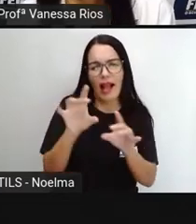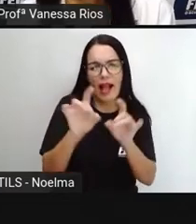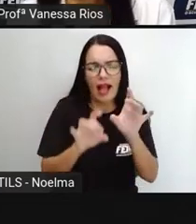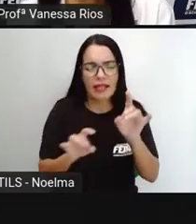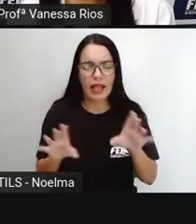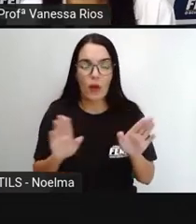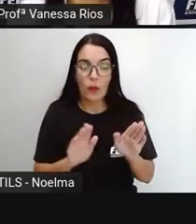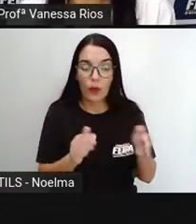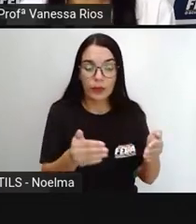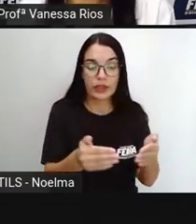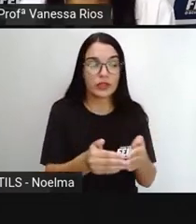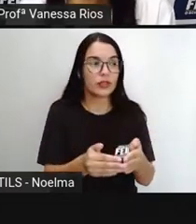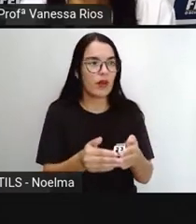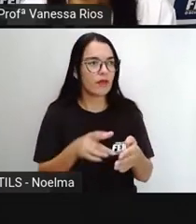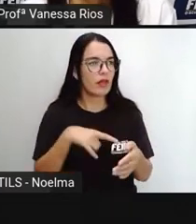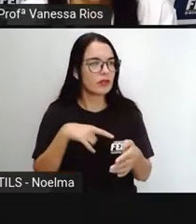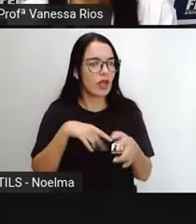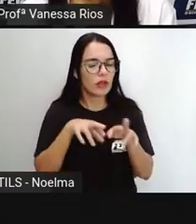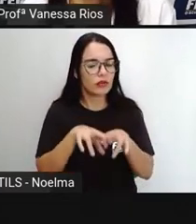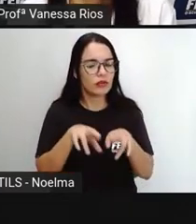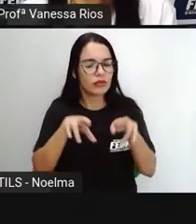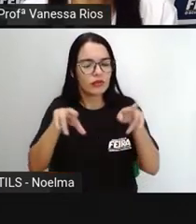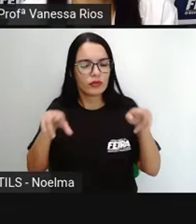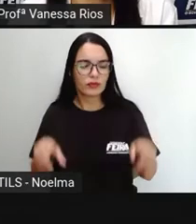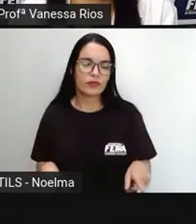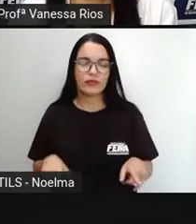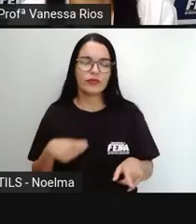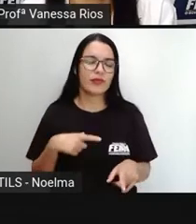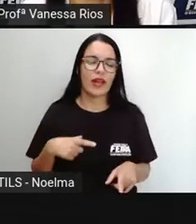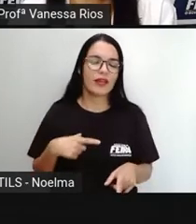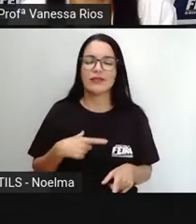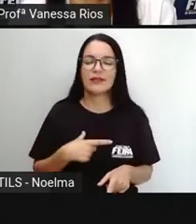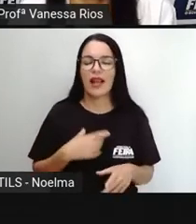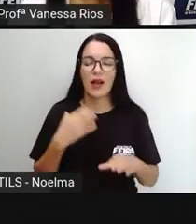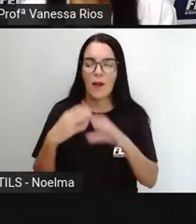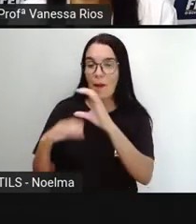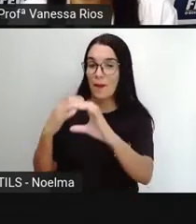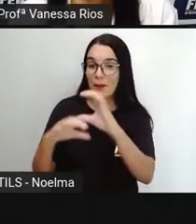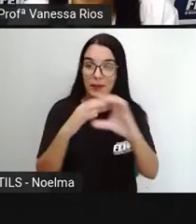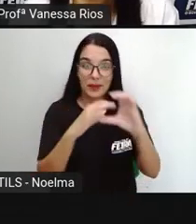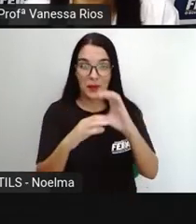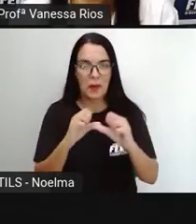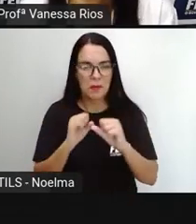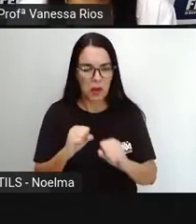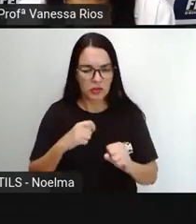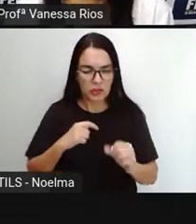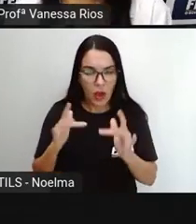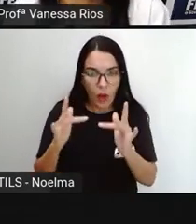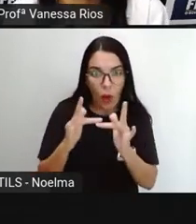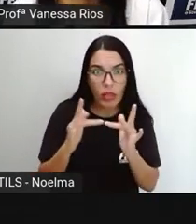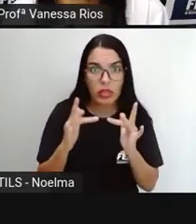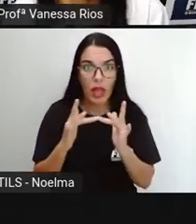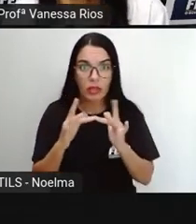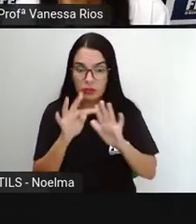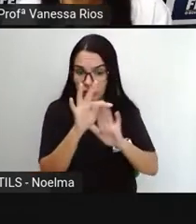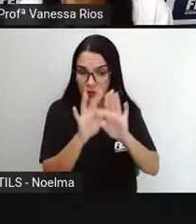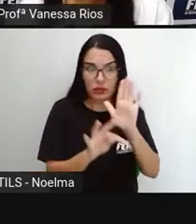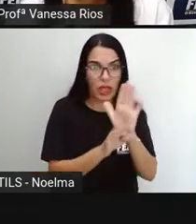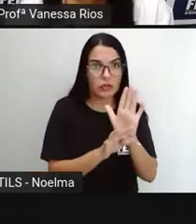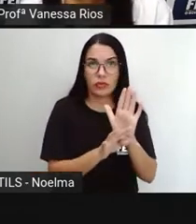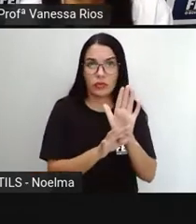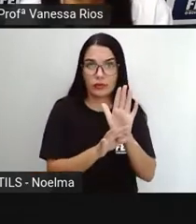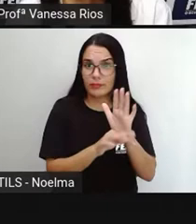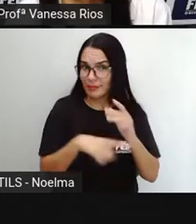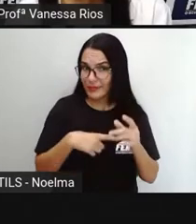redor, nos diversos meios de comunicação. A gente pode ter contato com diversos textos, desde os rótulos dos